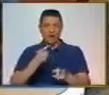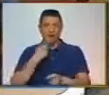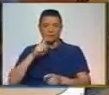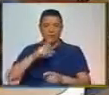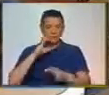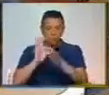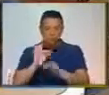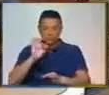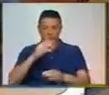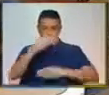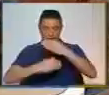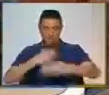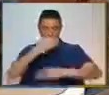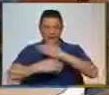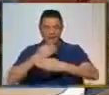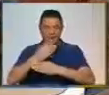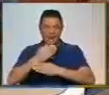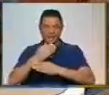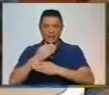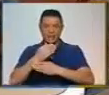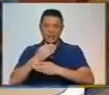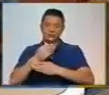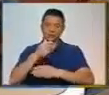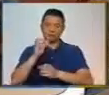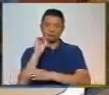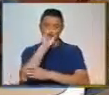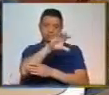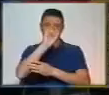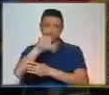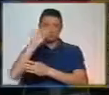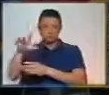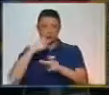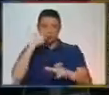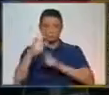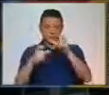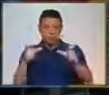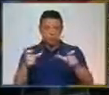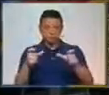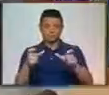selecionadas, embaladas e expedidas para o cliente.